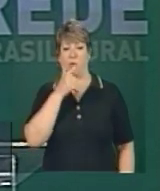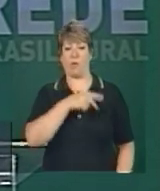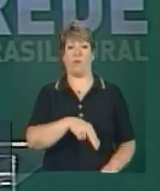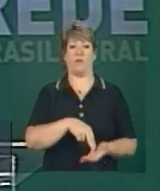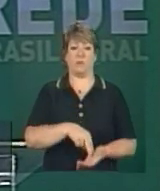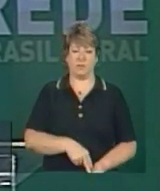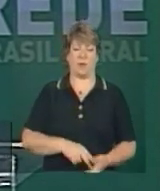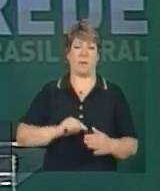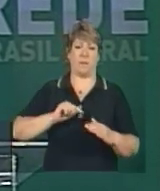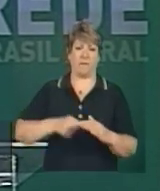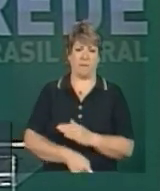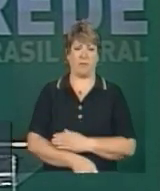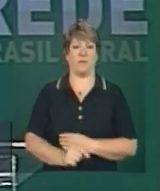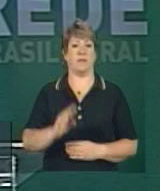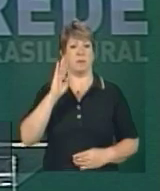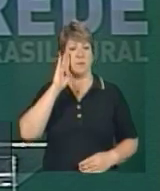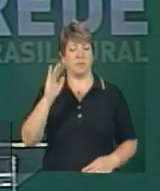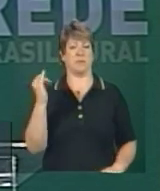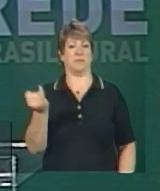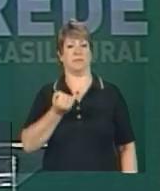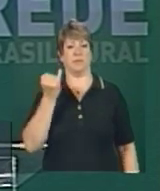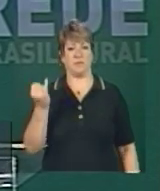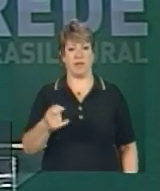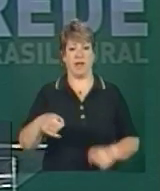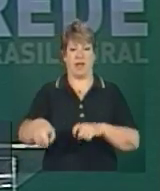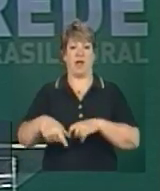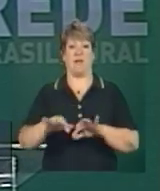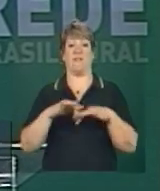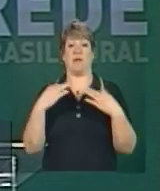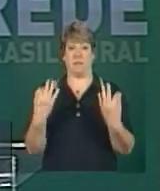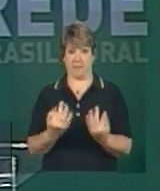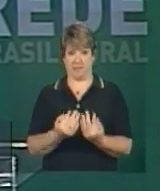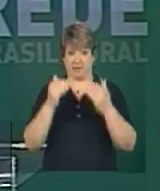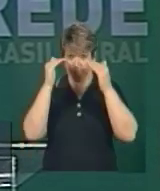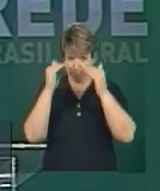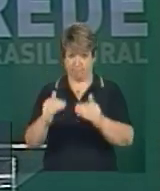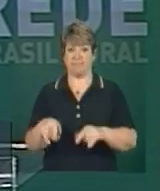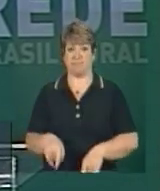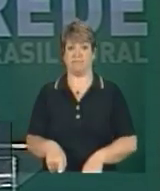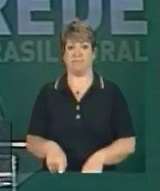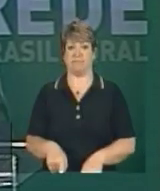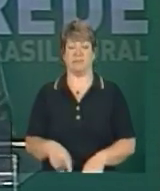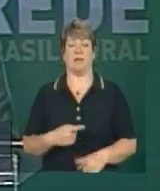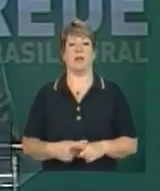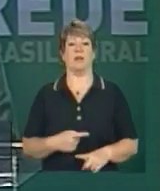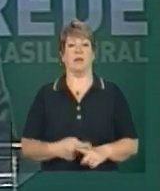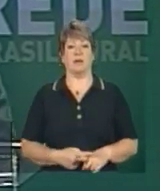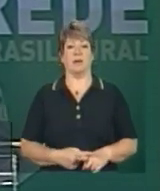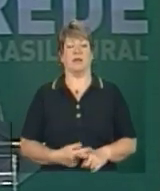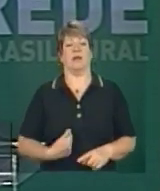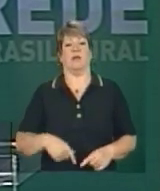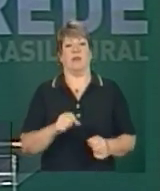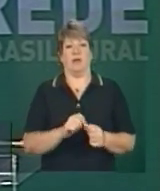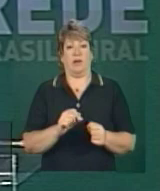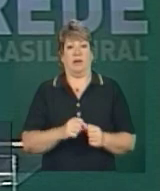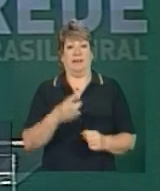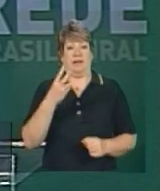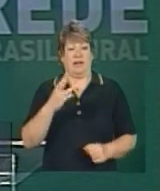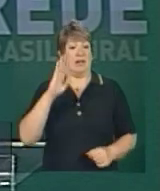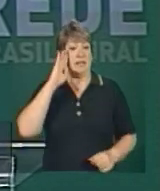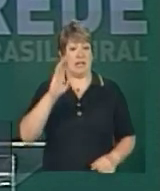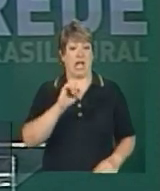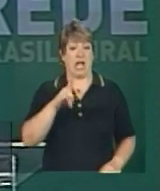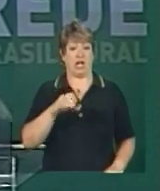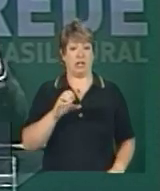aprofundamos a prioridade dada à agricultura familiar. E estruturamos a nossa intervenção em três grandes eixos.